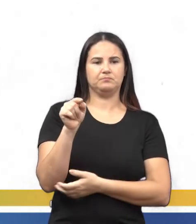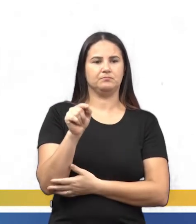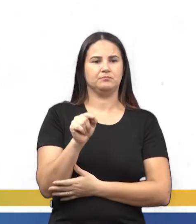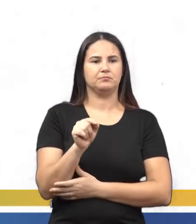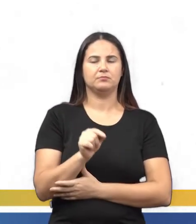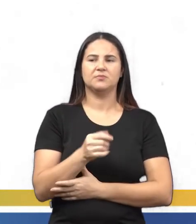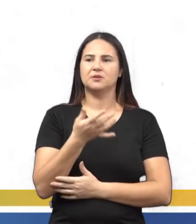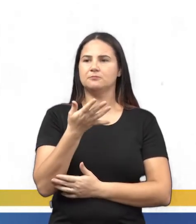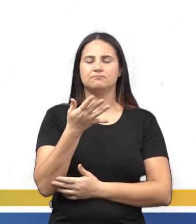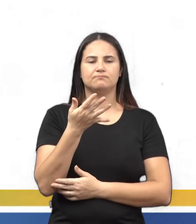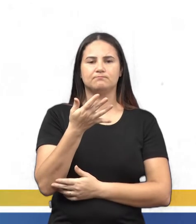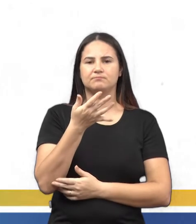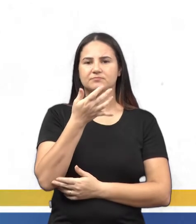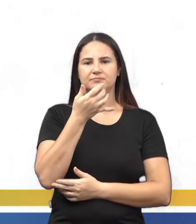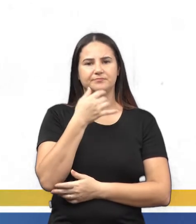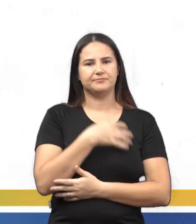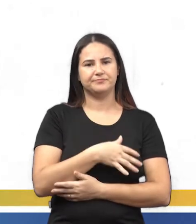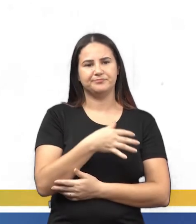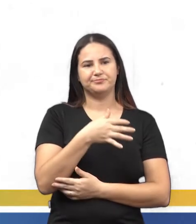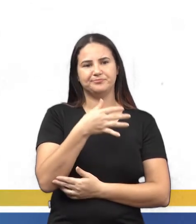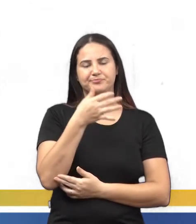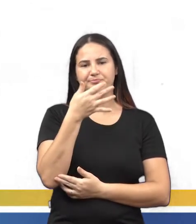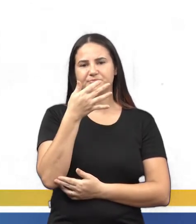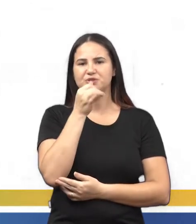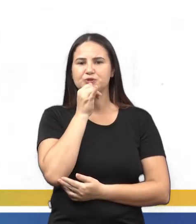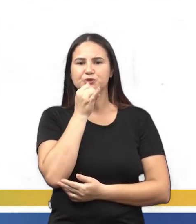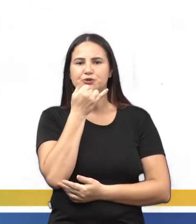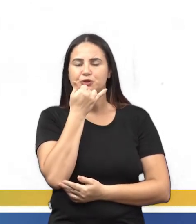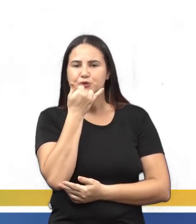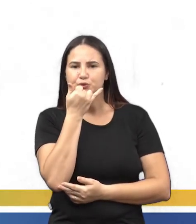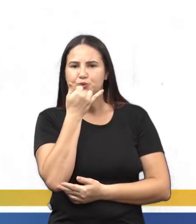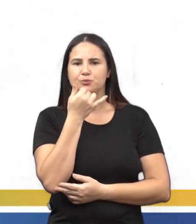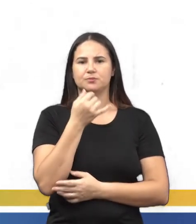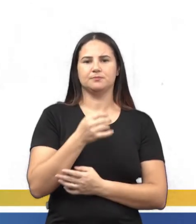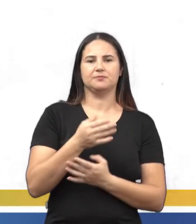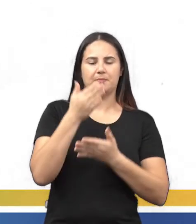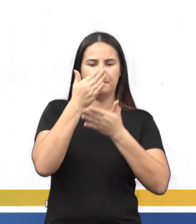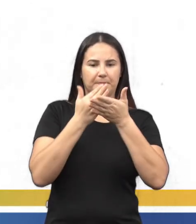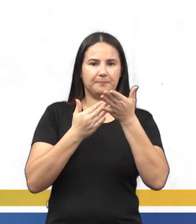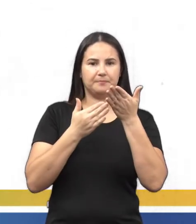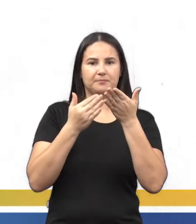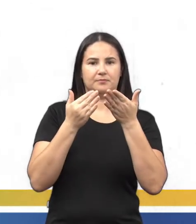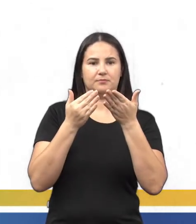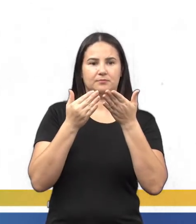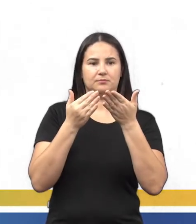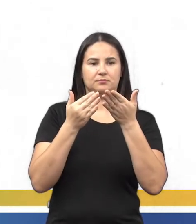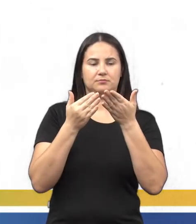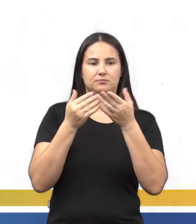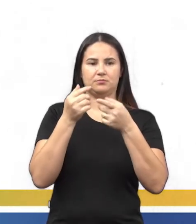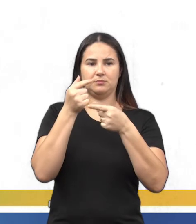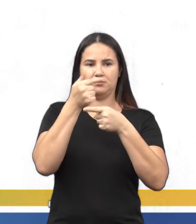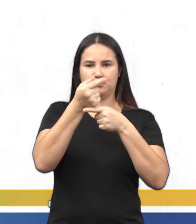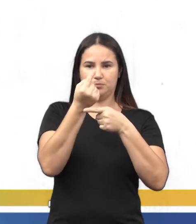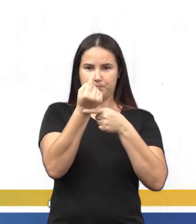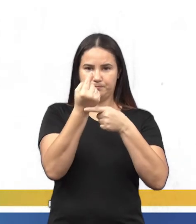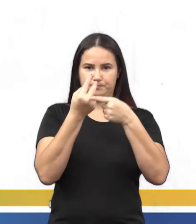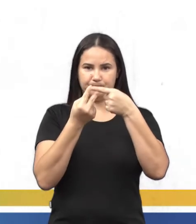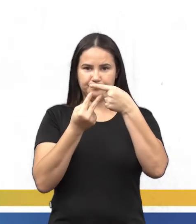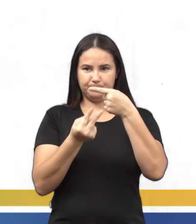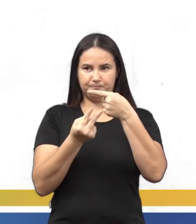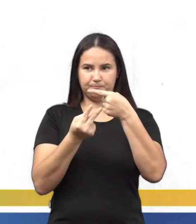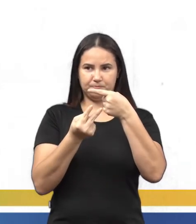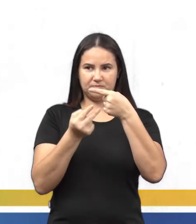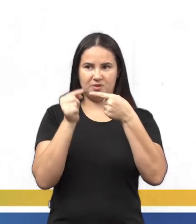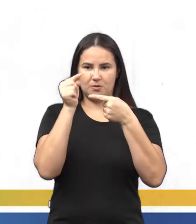que eu não coloquei, o número é o x, tá? Metade do número é x sobre 2, tá? O igual